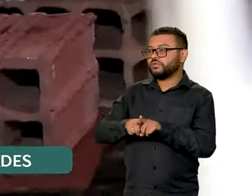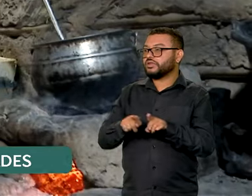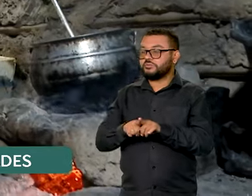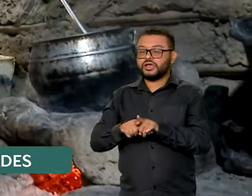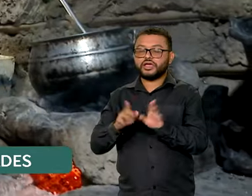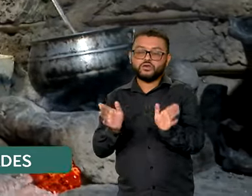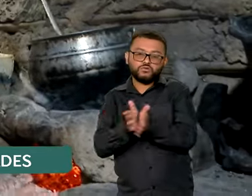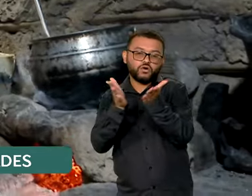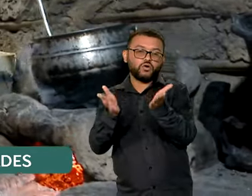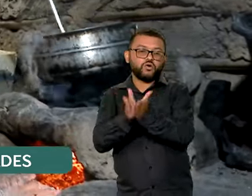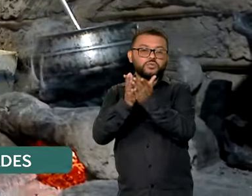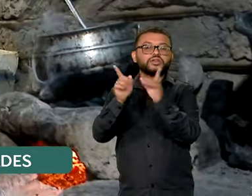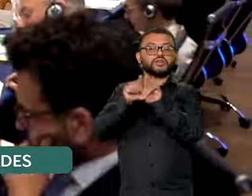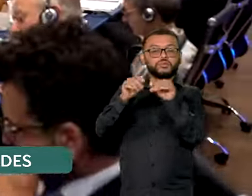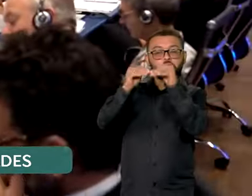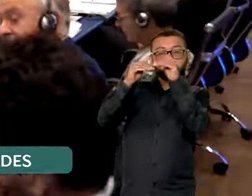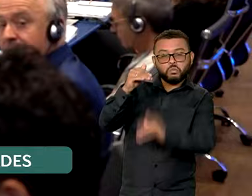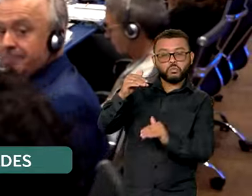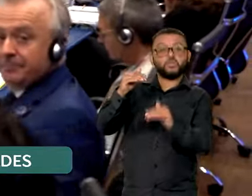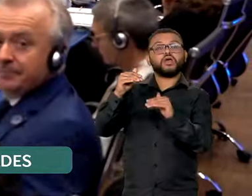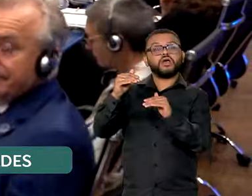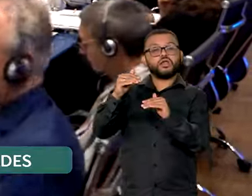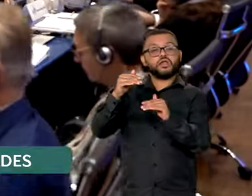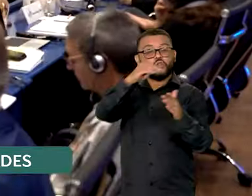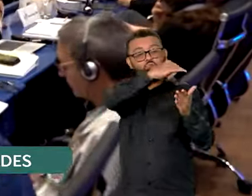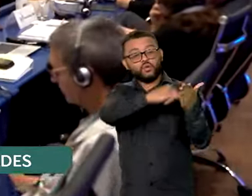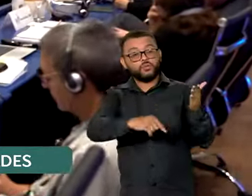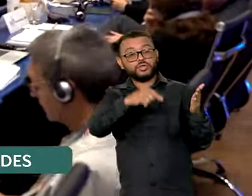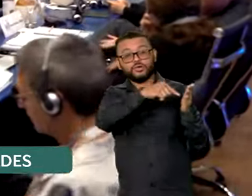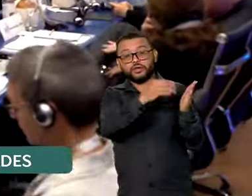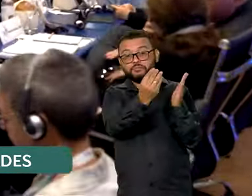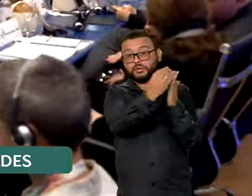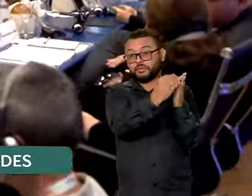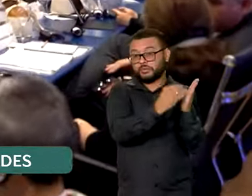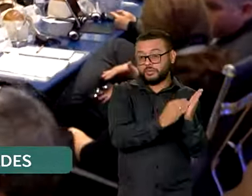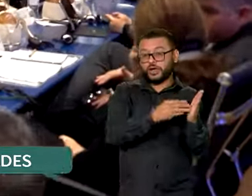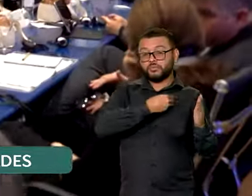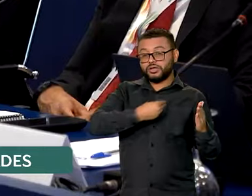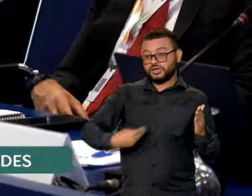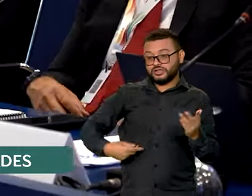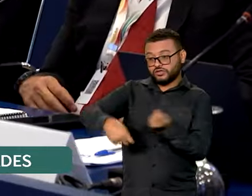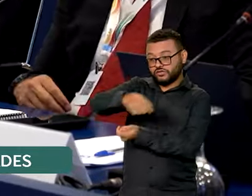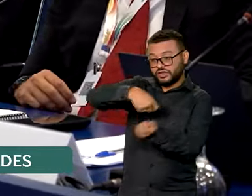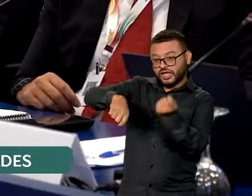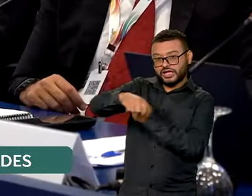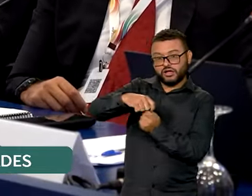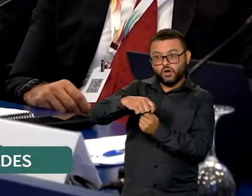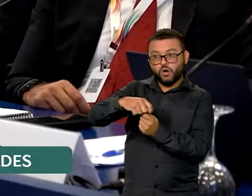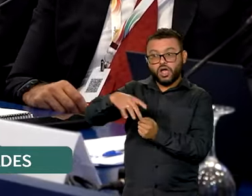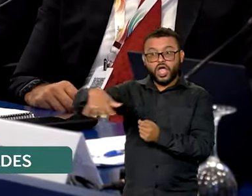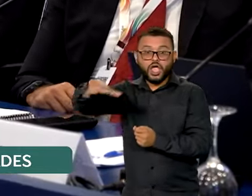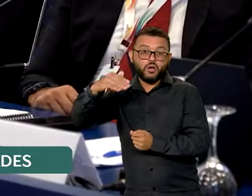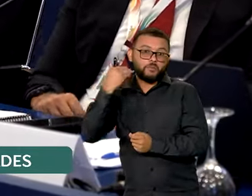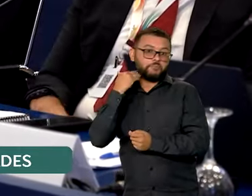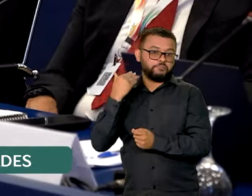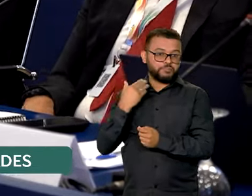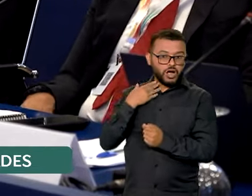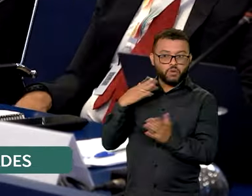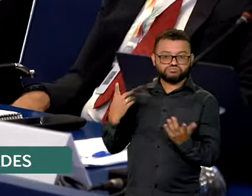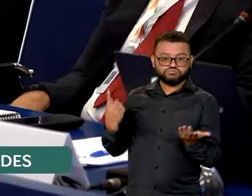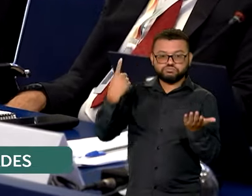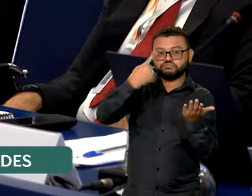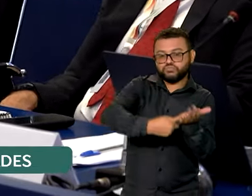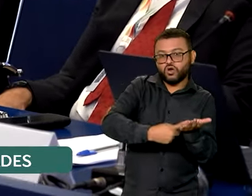pobreza e a desigualdade. A declaração final dos ministros de Finanças e presidentes de bancos centrais do G20